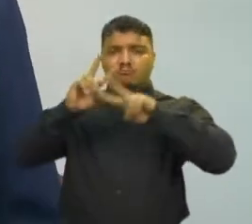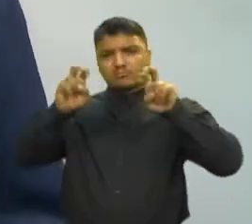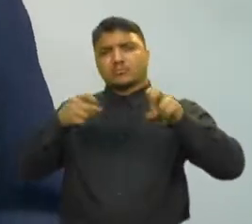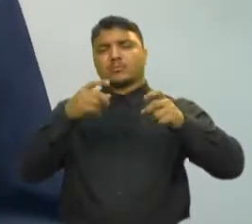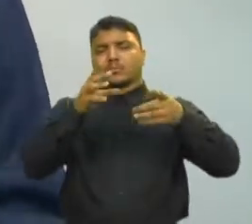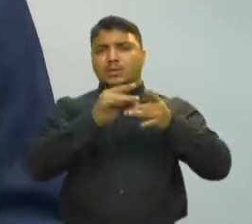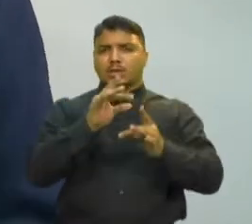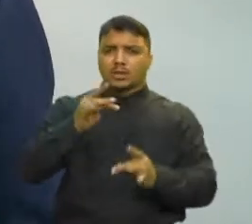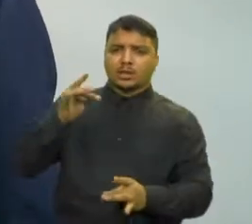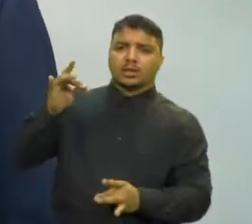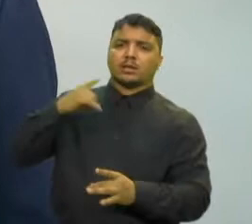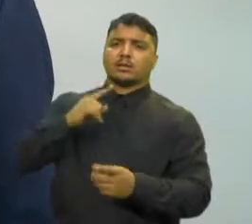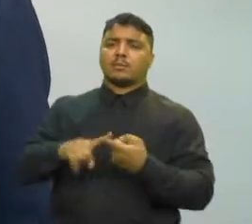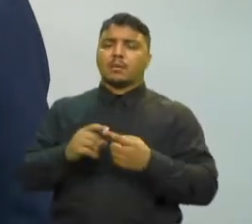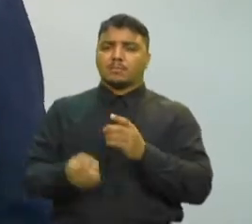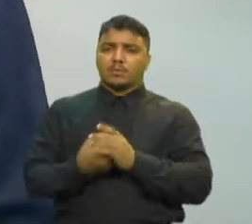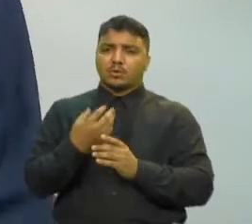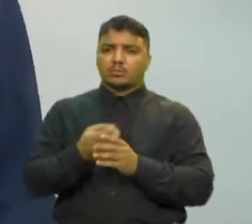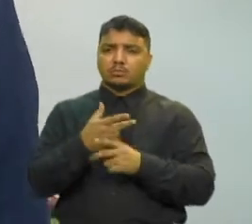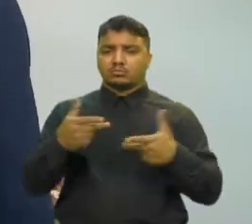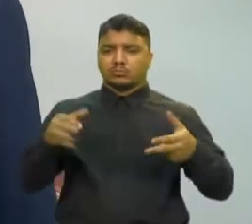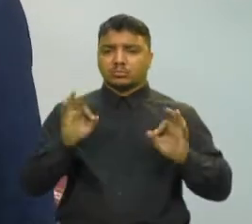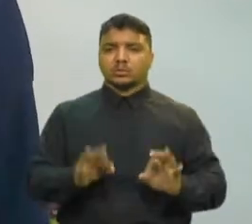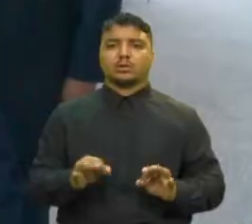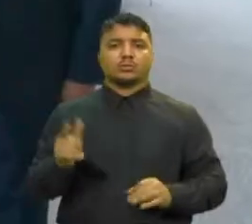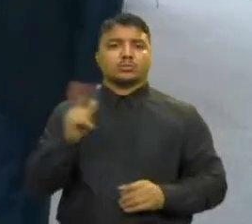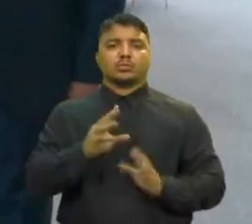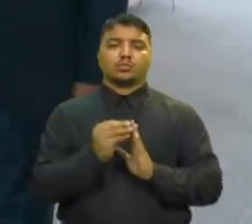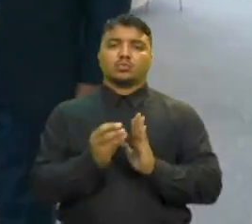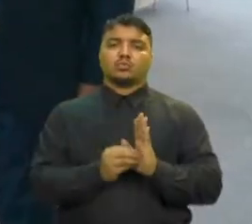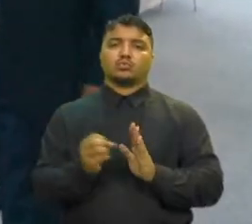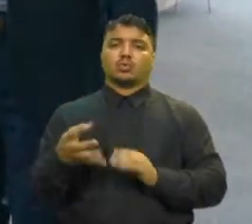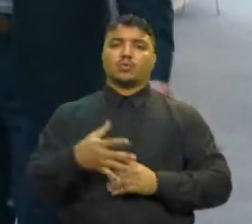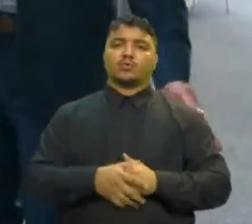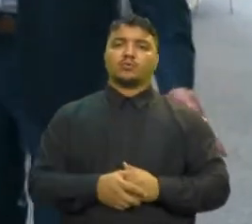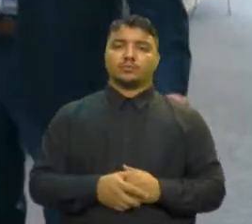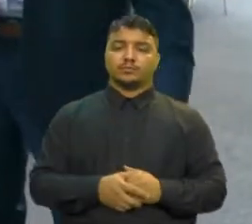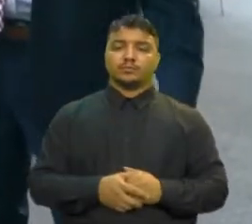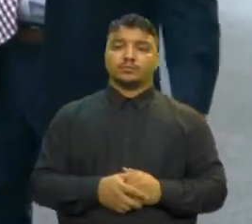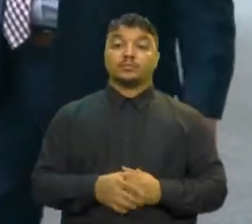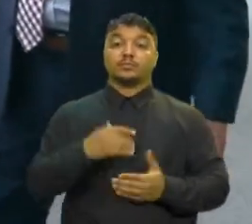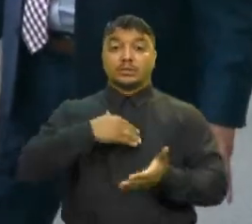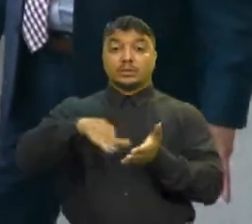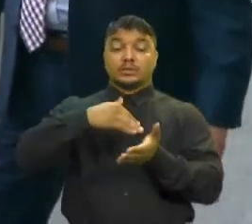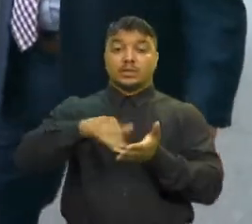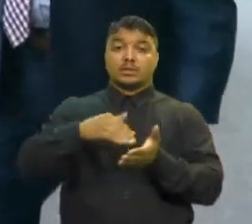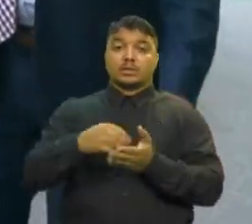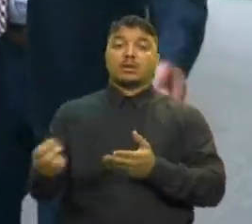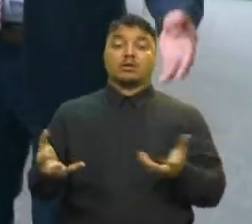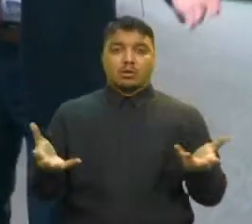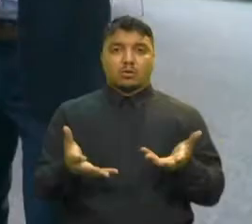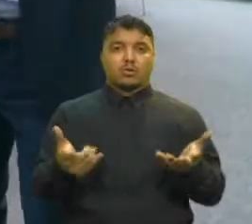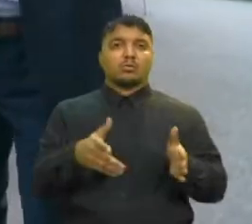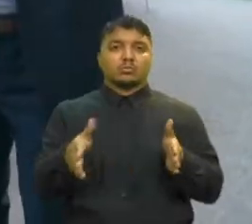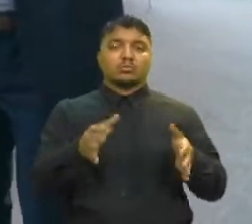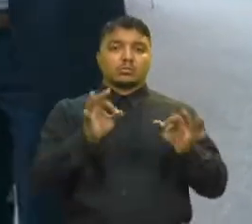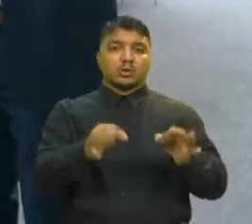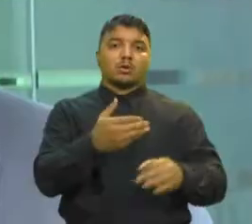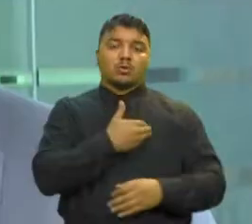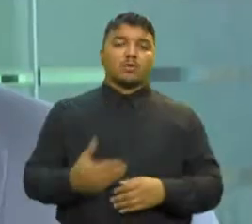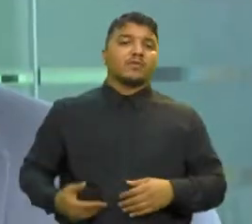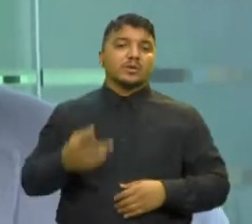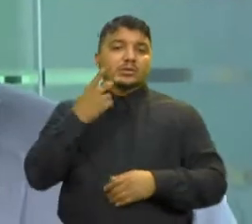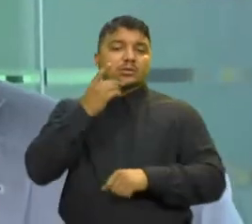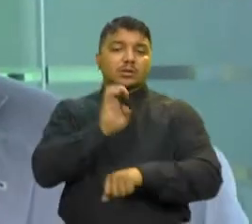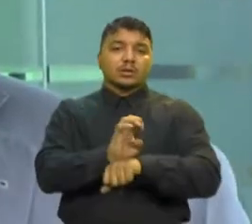de pré-produção Digamos assim, para esses novos conteúdos Atual secretário executivo de Planejamento e Orçamento do Governo do Estado